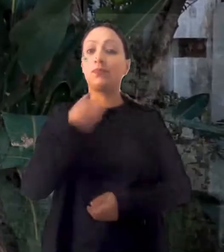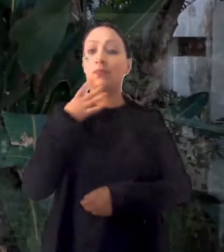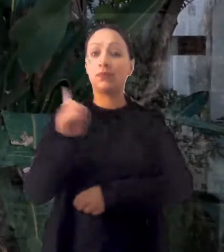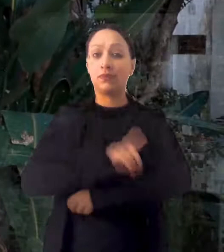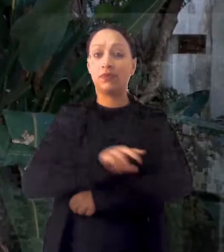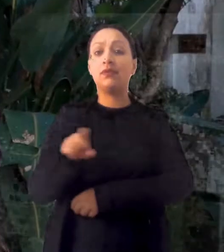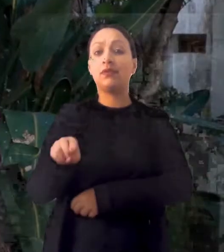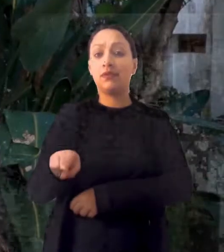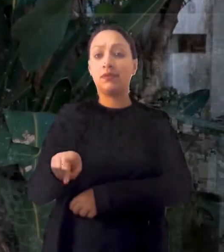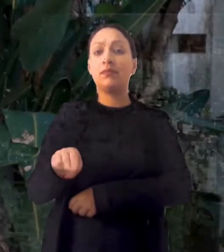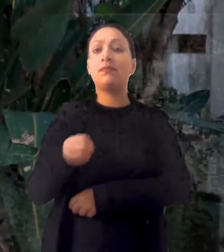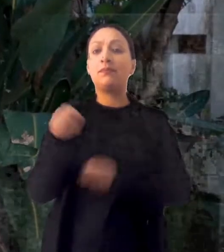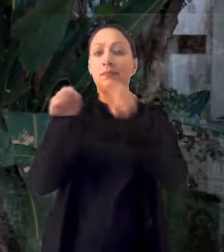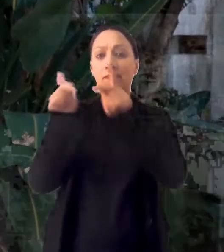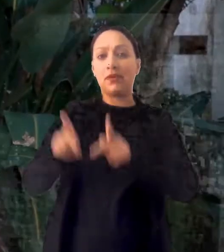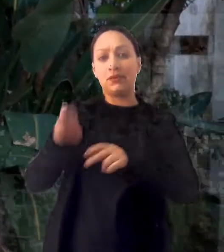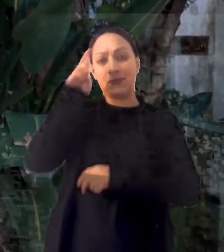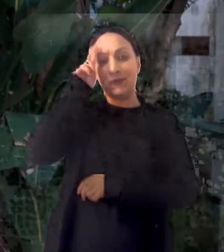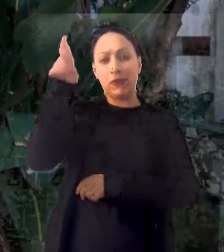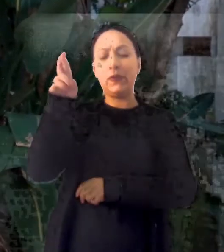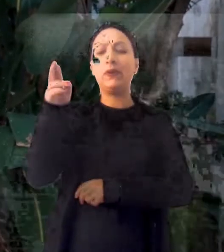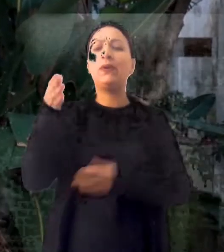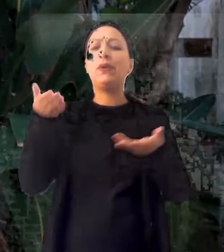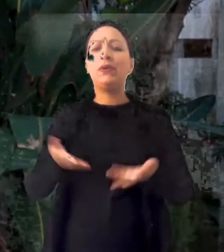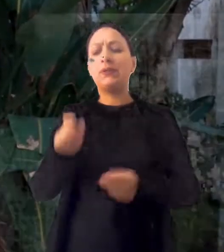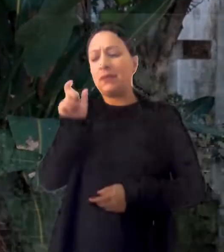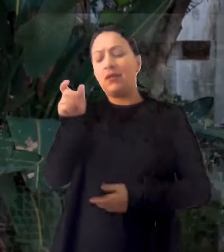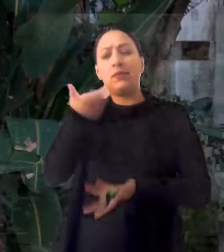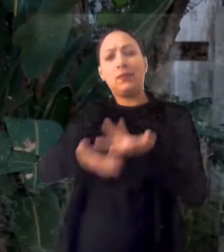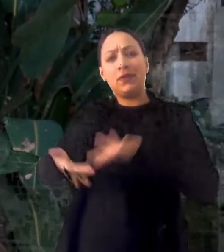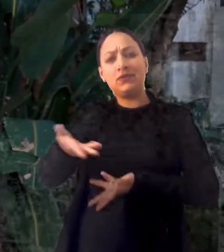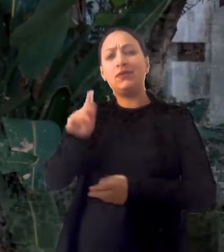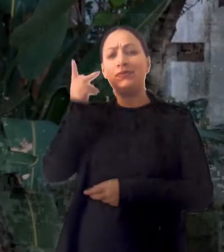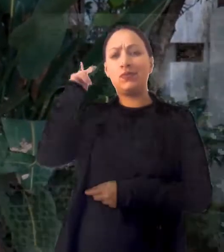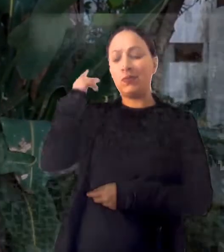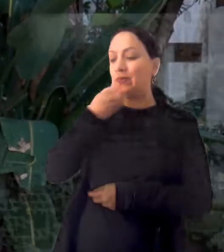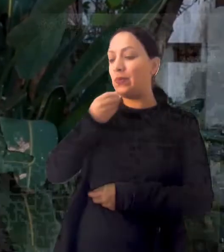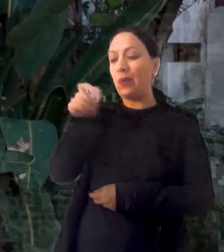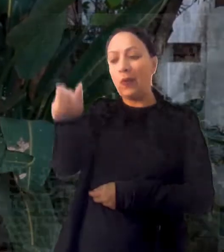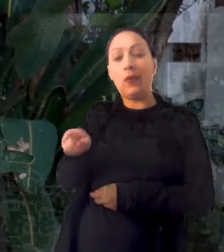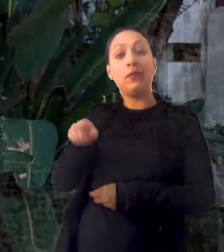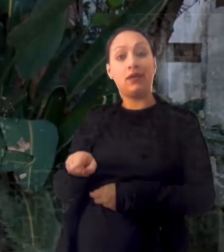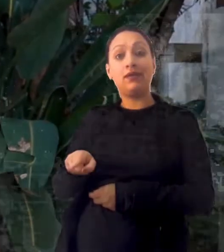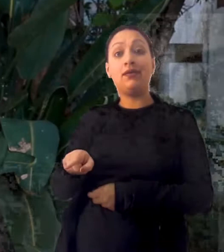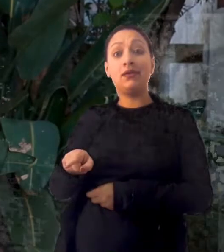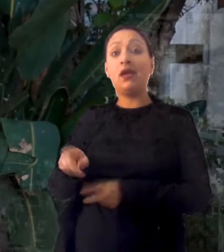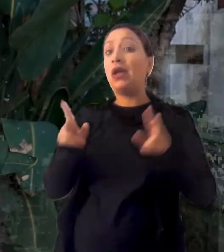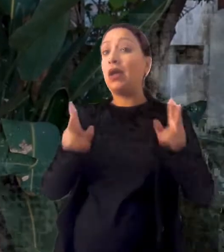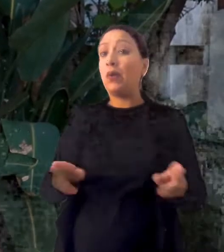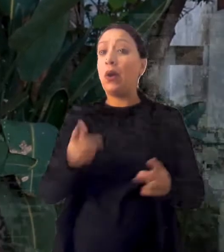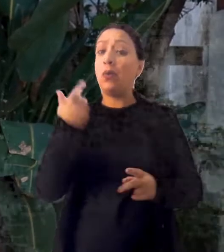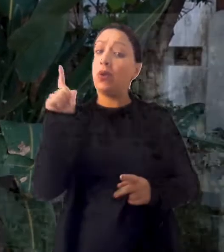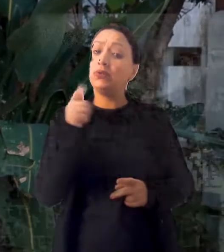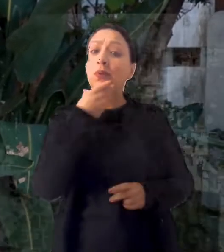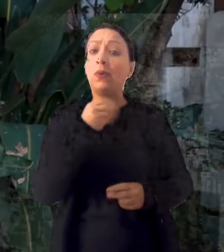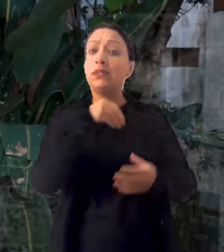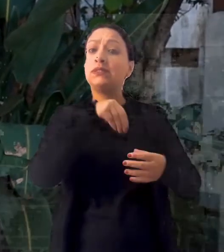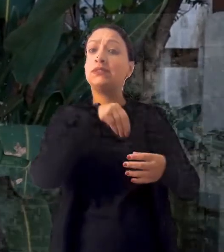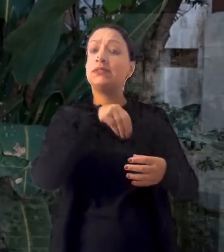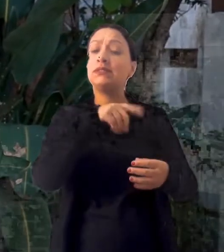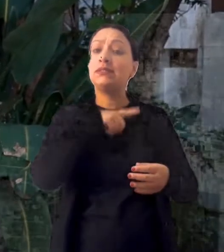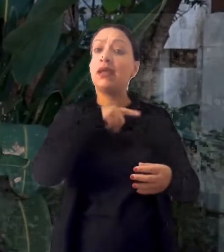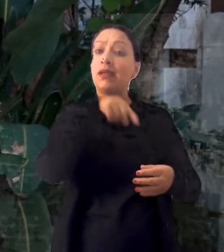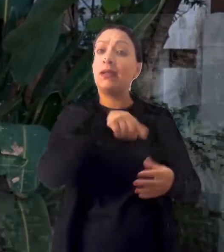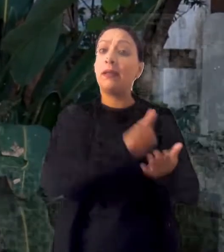Bom dia, irmãos, a paz do Senhor. Quero compartilhar uma palavra com vocês, a história de um homem que, como muitos outros na Bíblia,